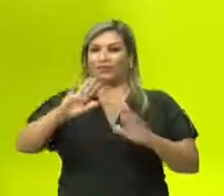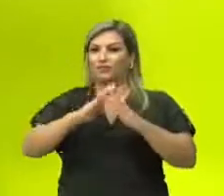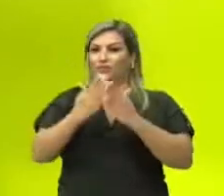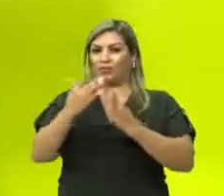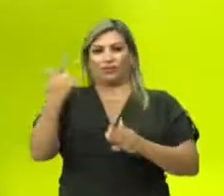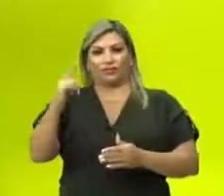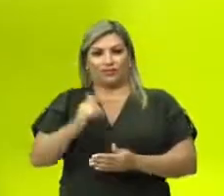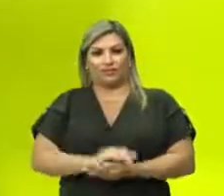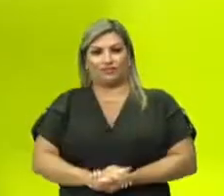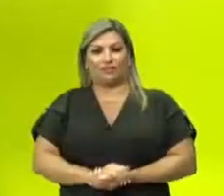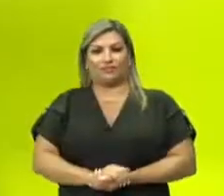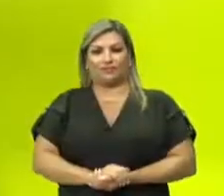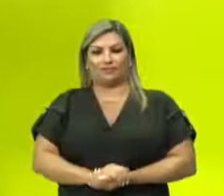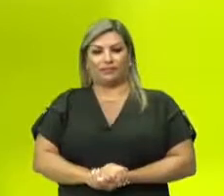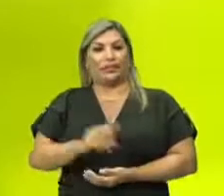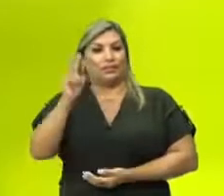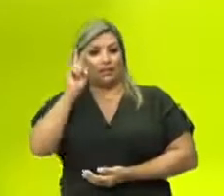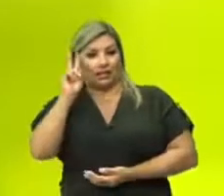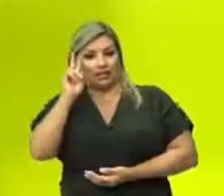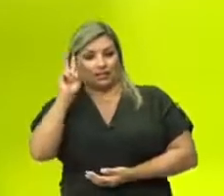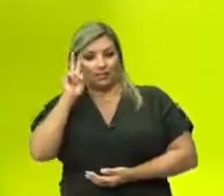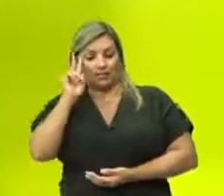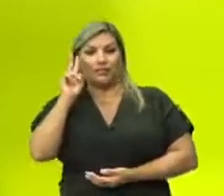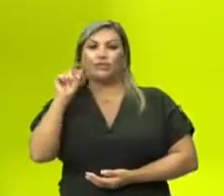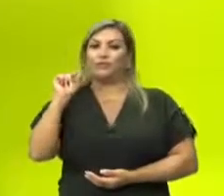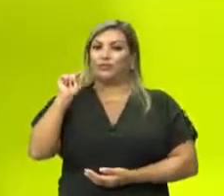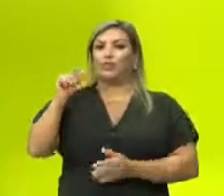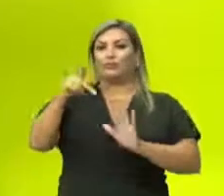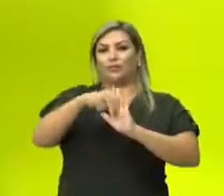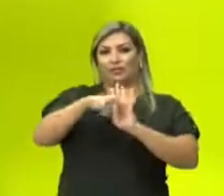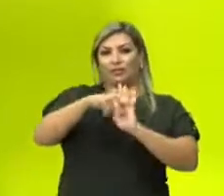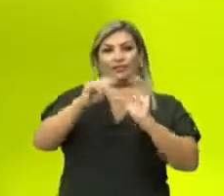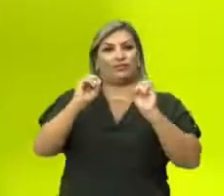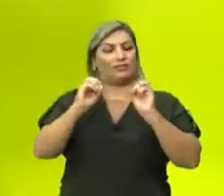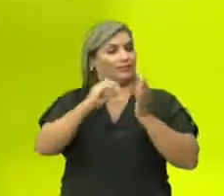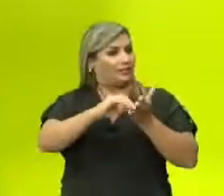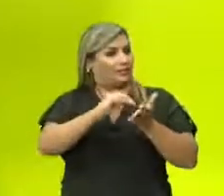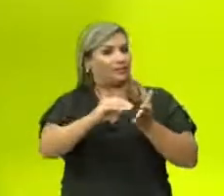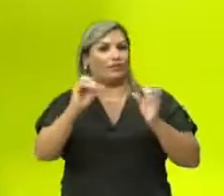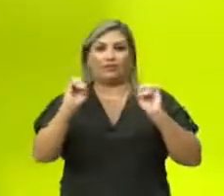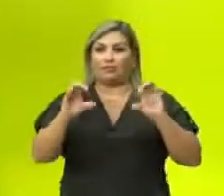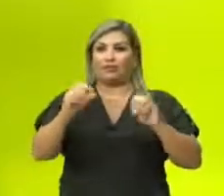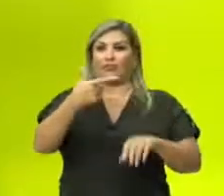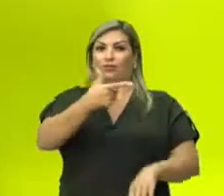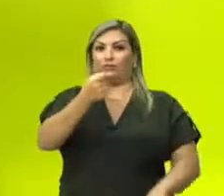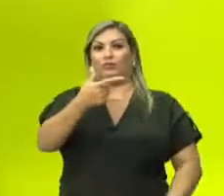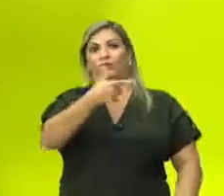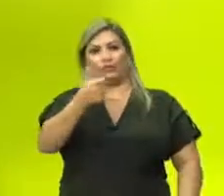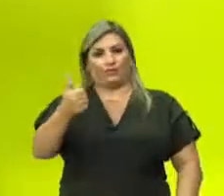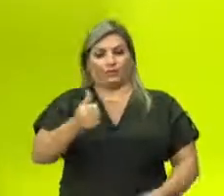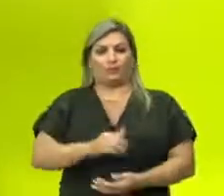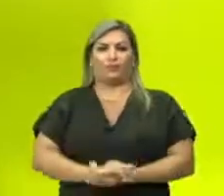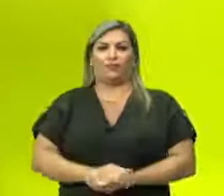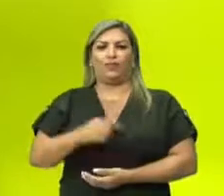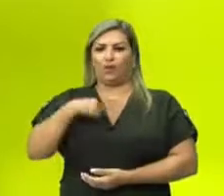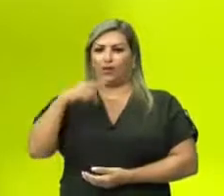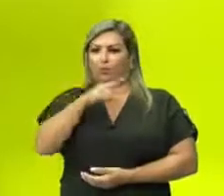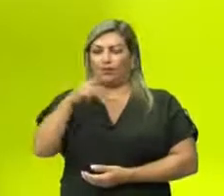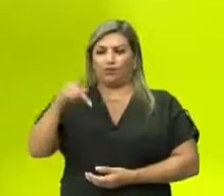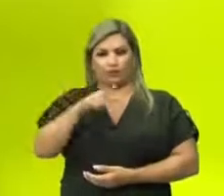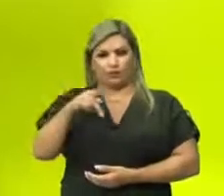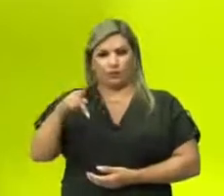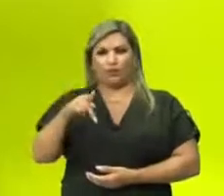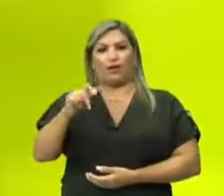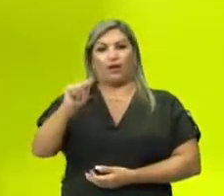Estadual de Goiás. Lembrando, esse é um projeto Seduca em Ação 2021. Eu sou o